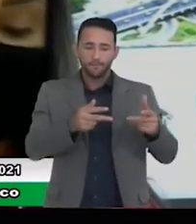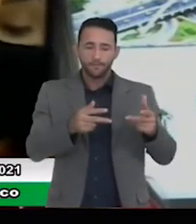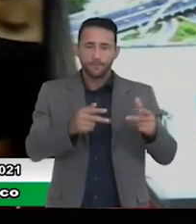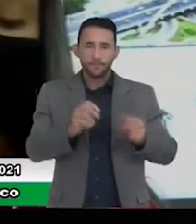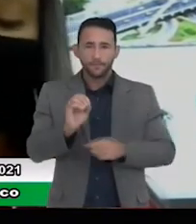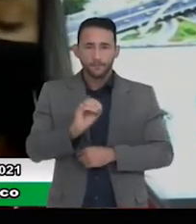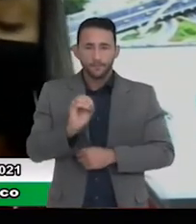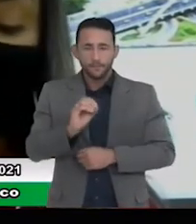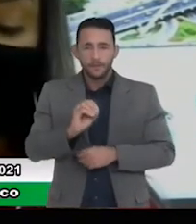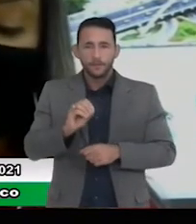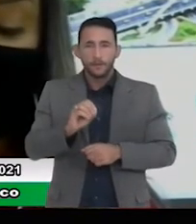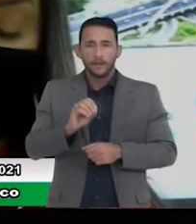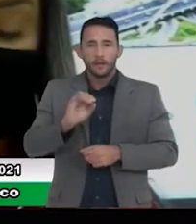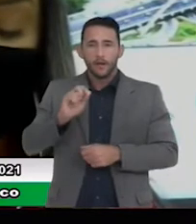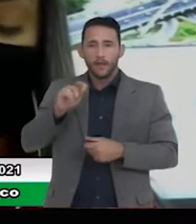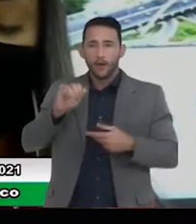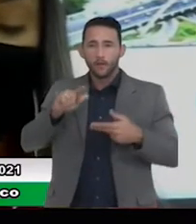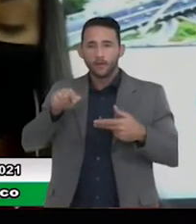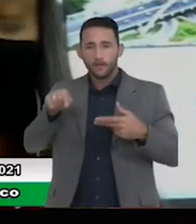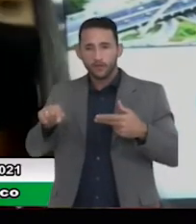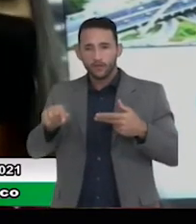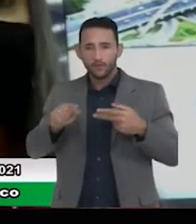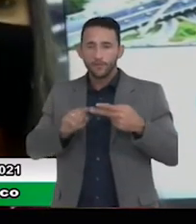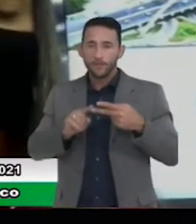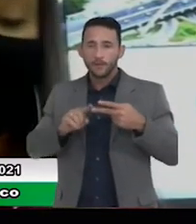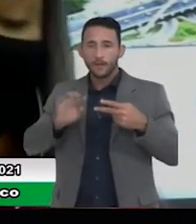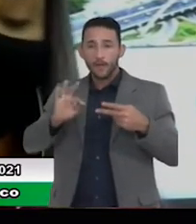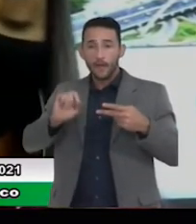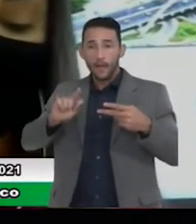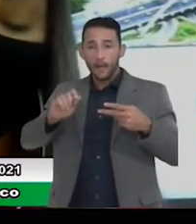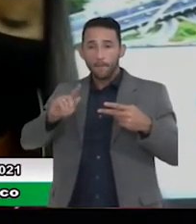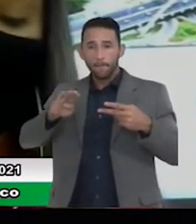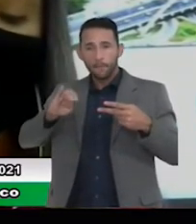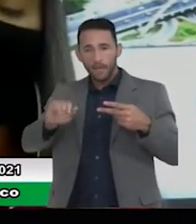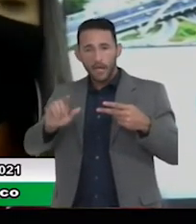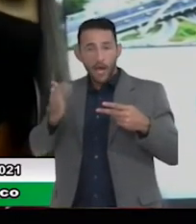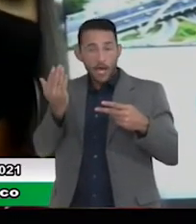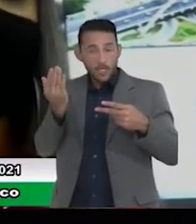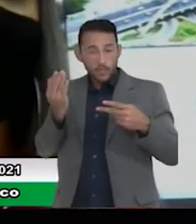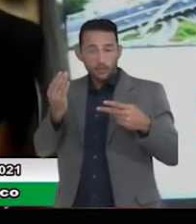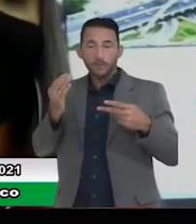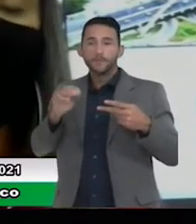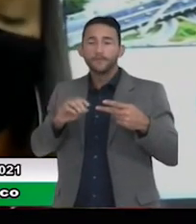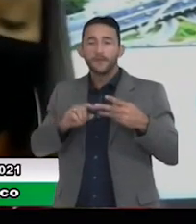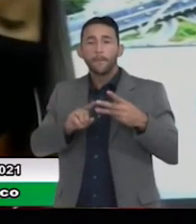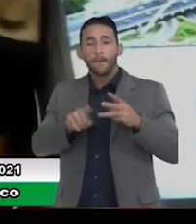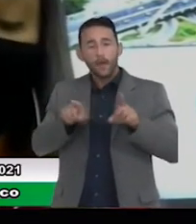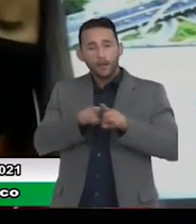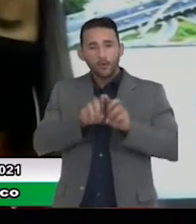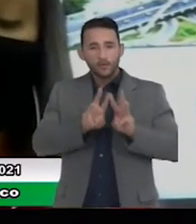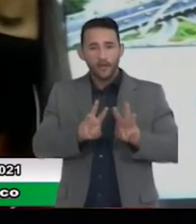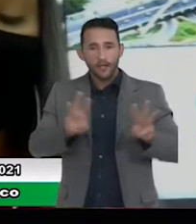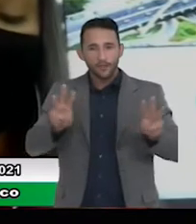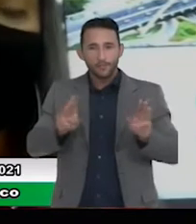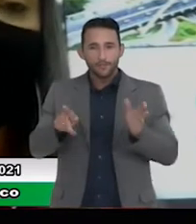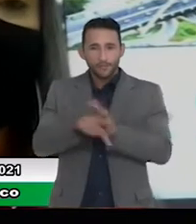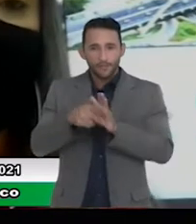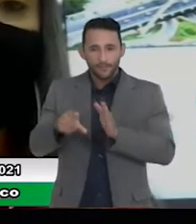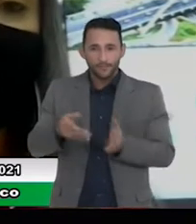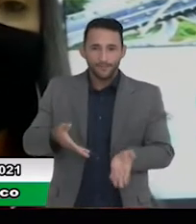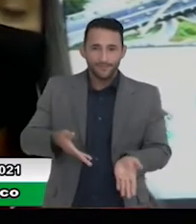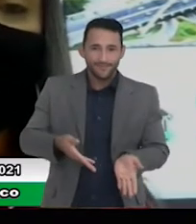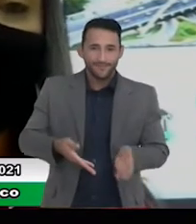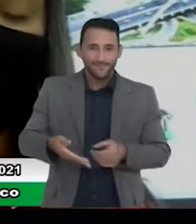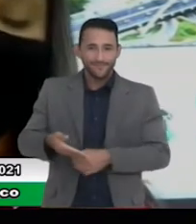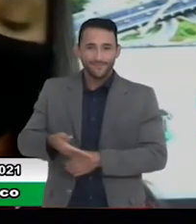da NET, 3 da Megabit Telecom, que é a antiga Cabo NET, e pelo site www.osasco